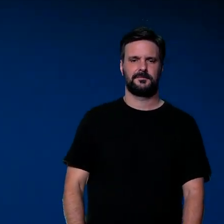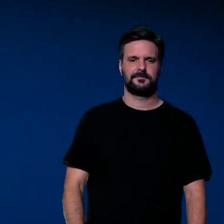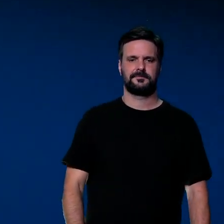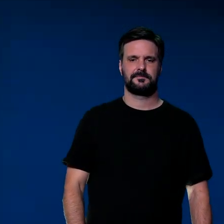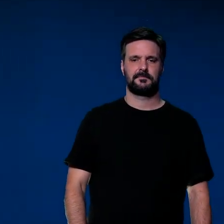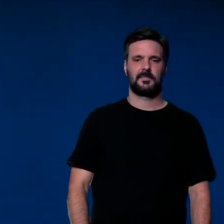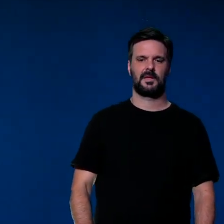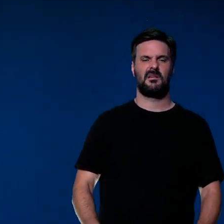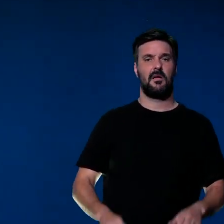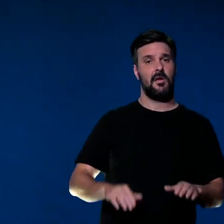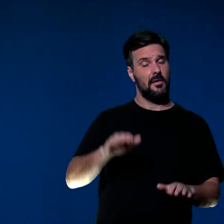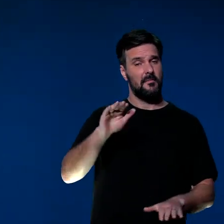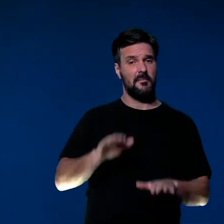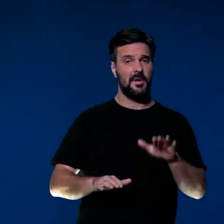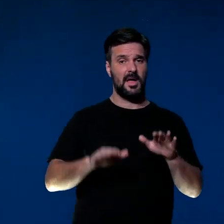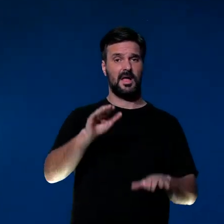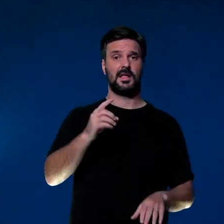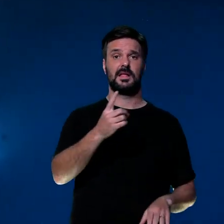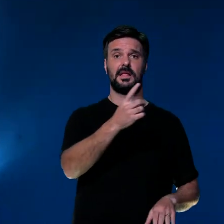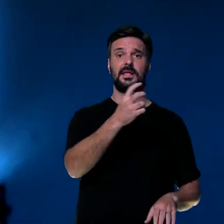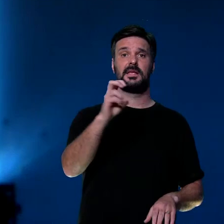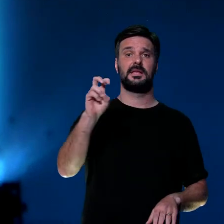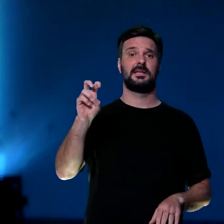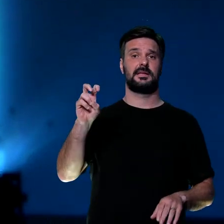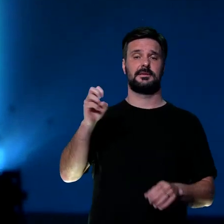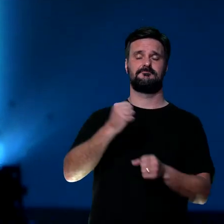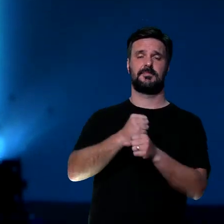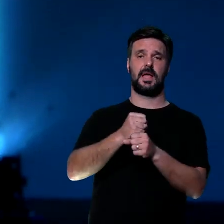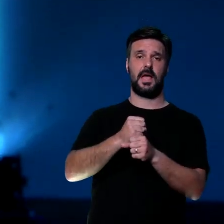já faz um pouco mais de 15 anos, que eu ando com Jesus,